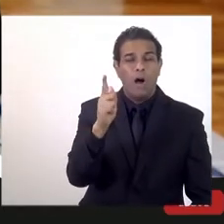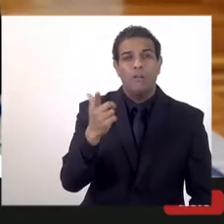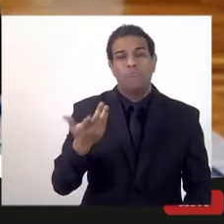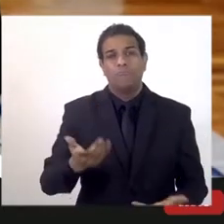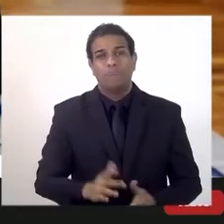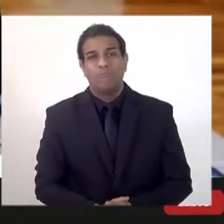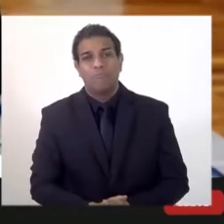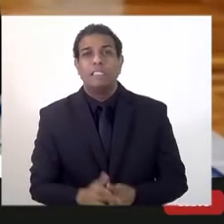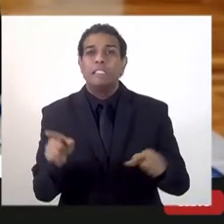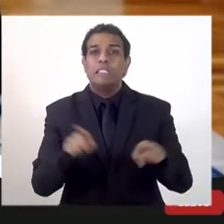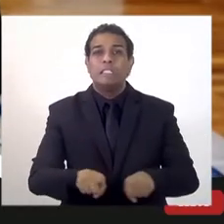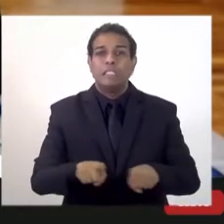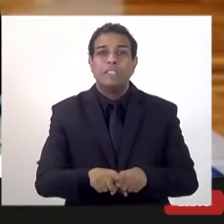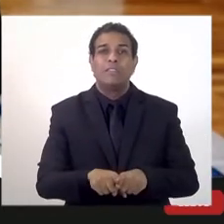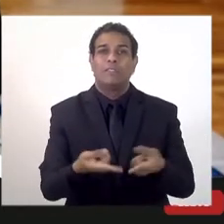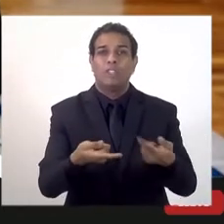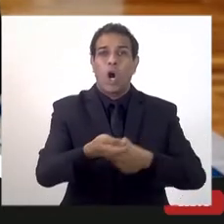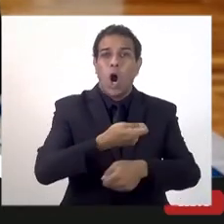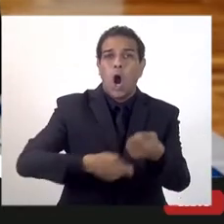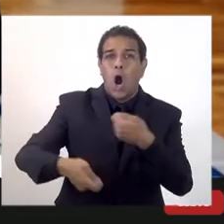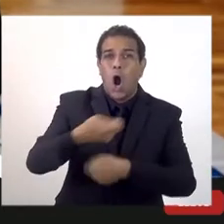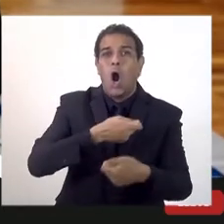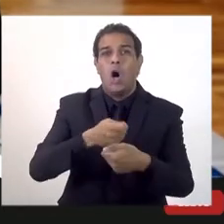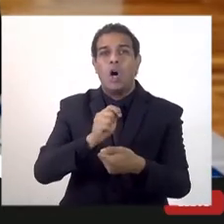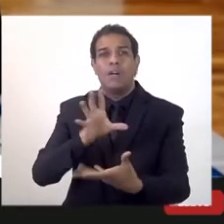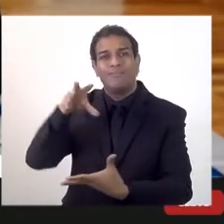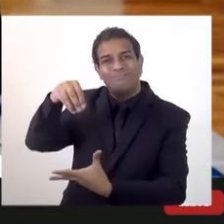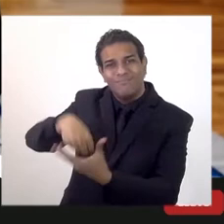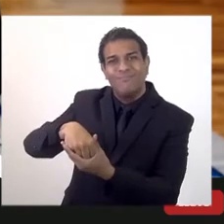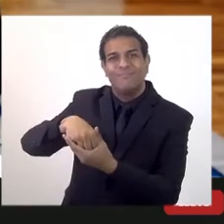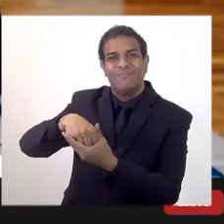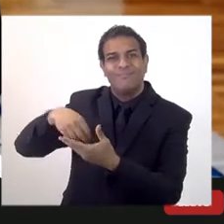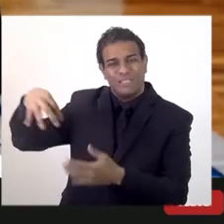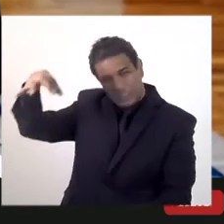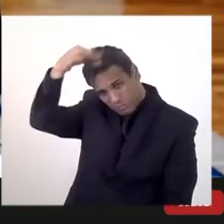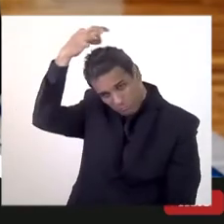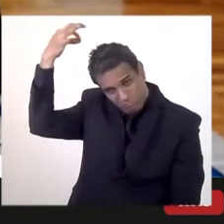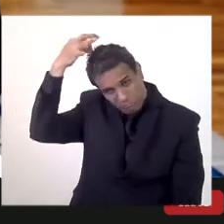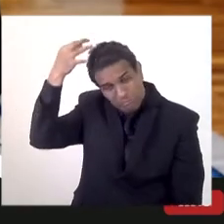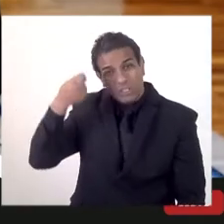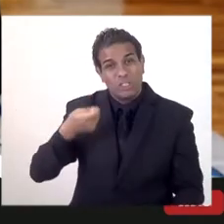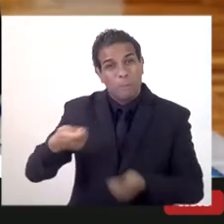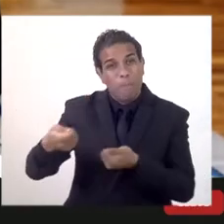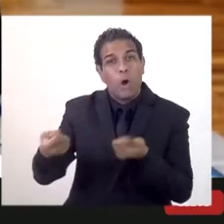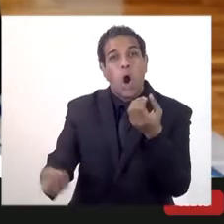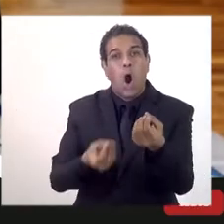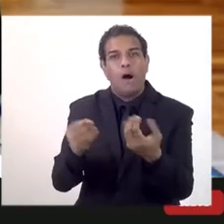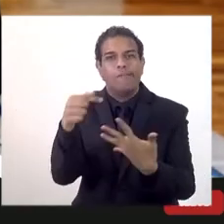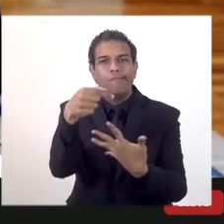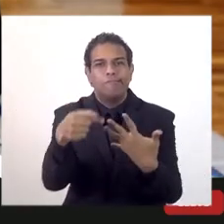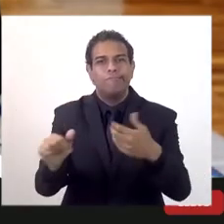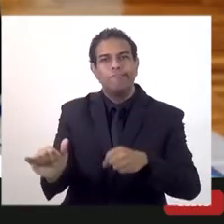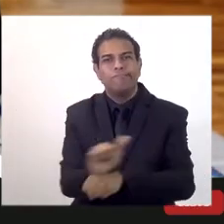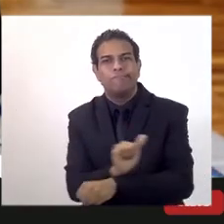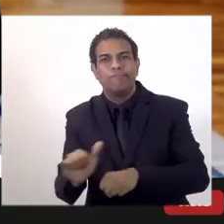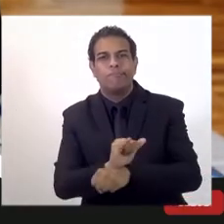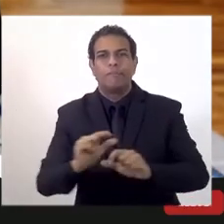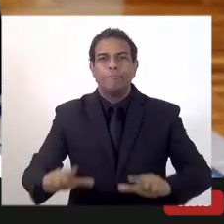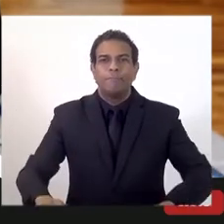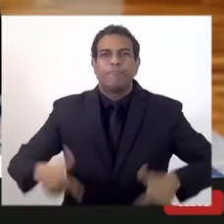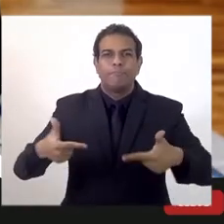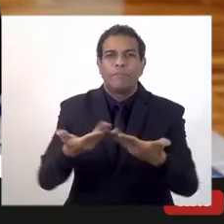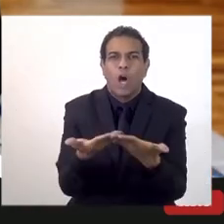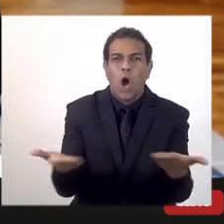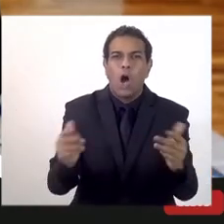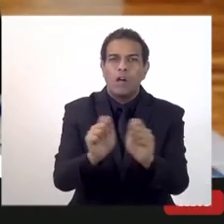questão dos atacados para o Espírito Santo, então a gente precisa modular, e a Assembleia está com disposição